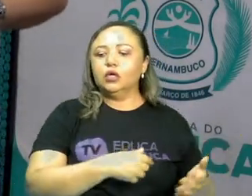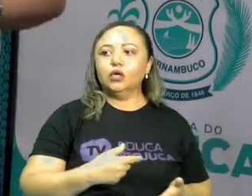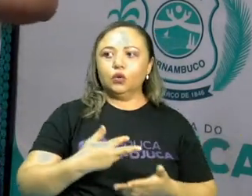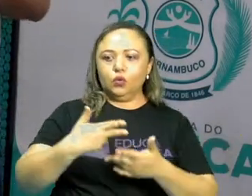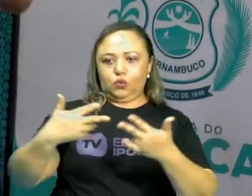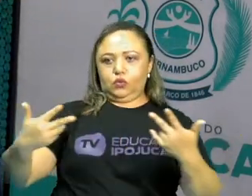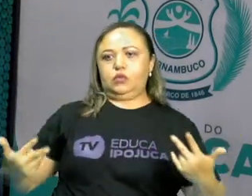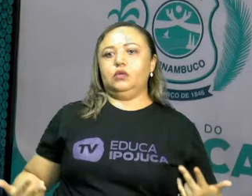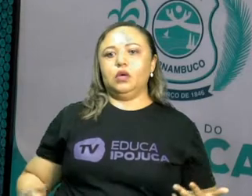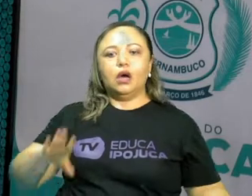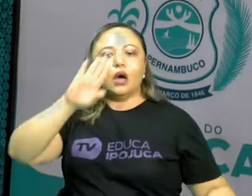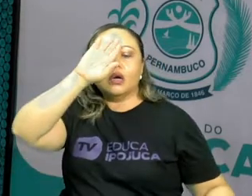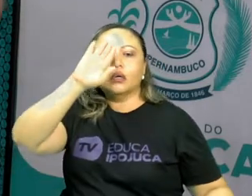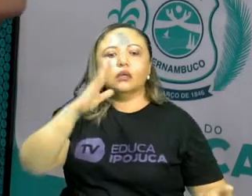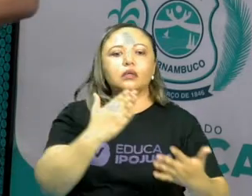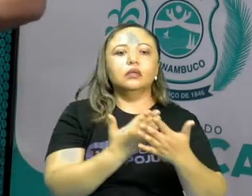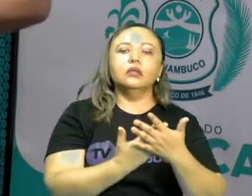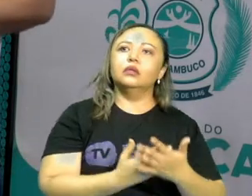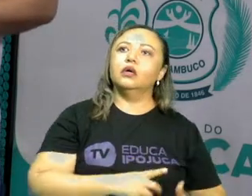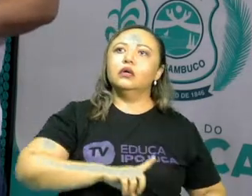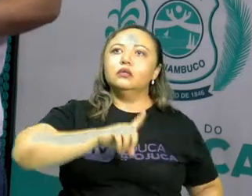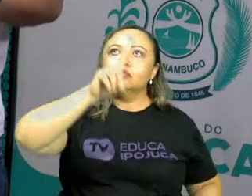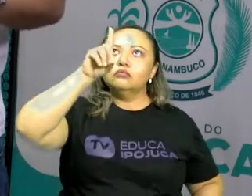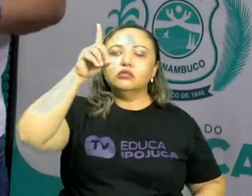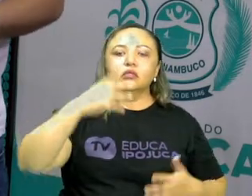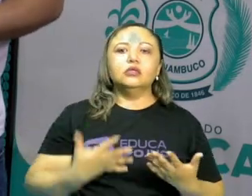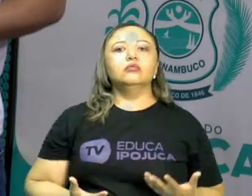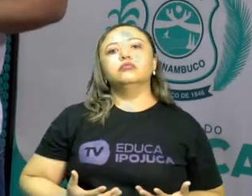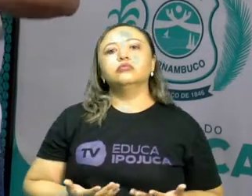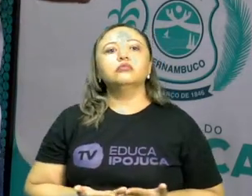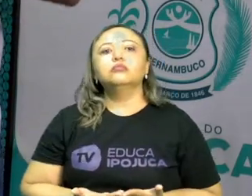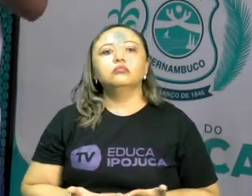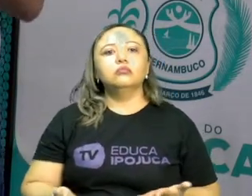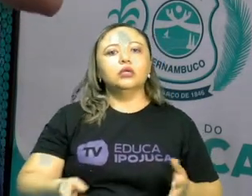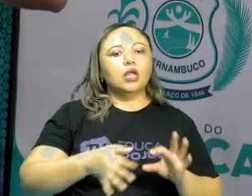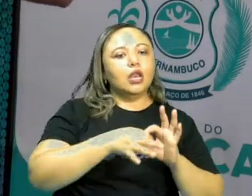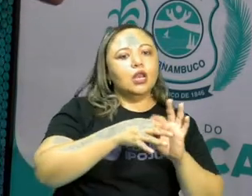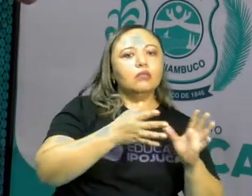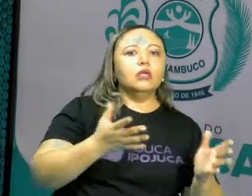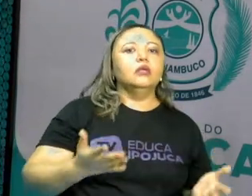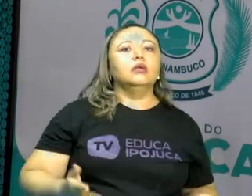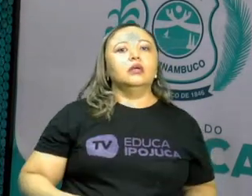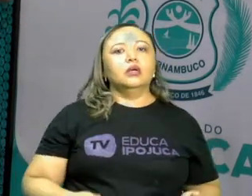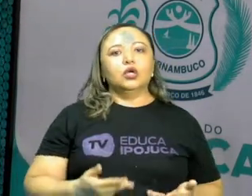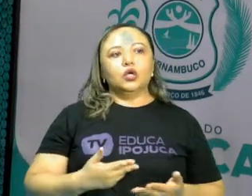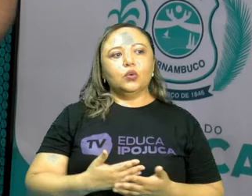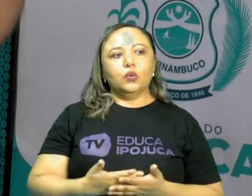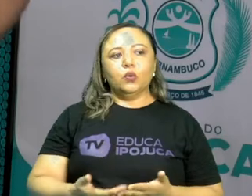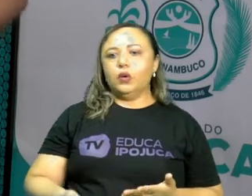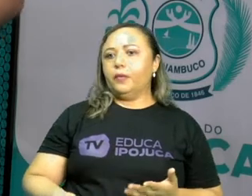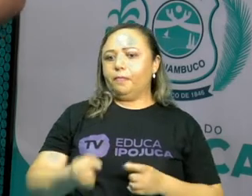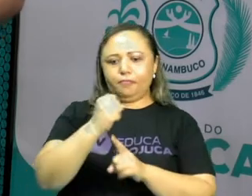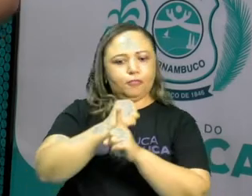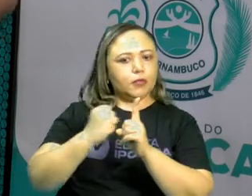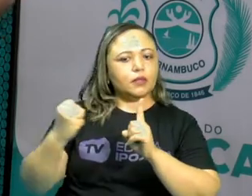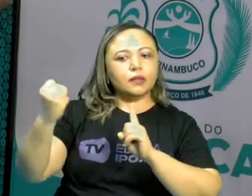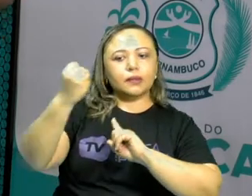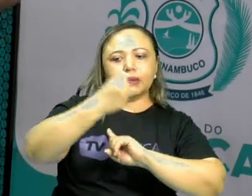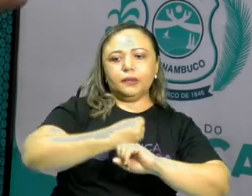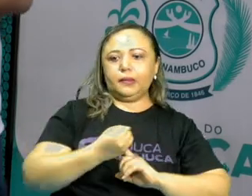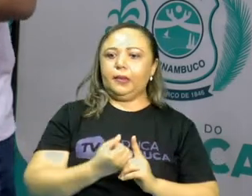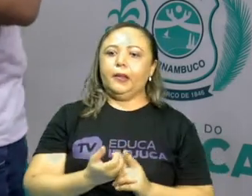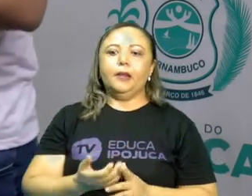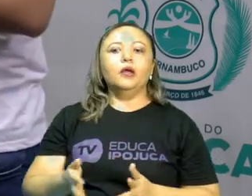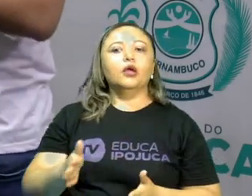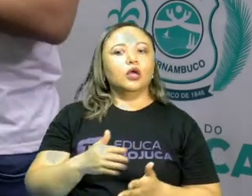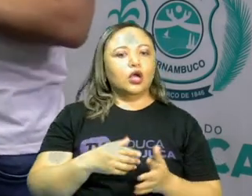Liberdade de acreditar no Deus que você quiser. Liberdade de você ter as relações sociais que você quiser.